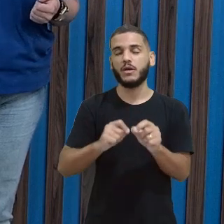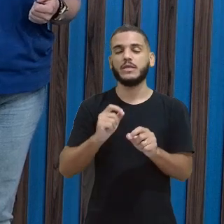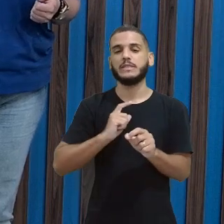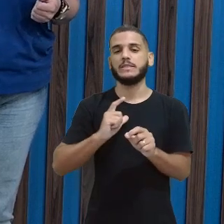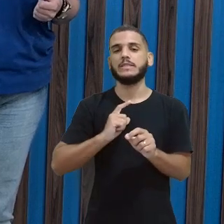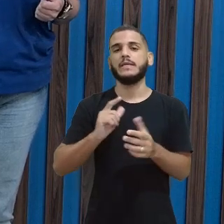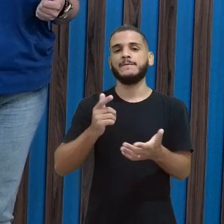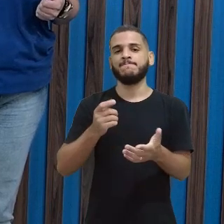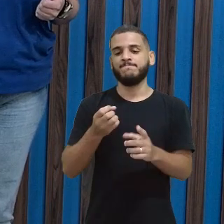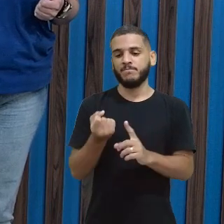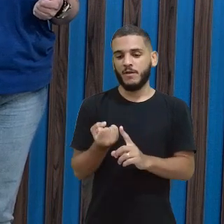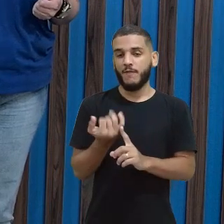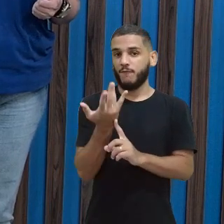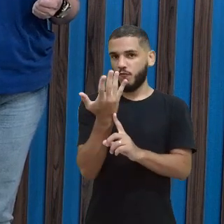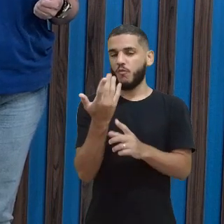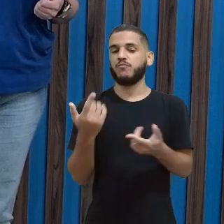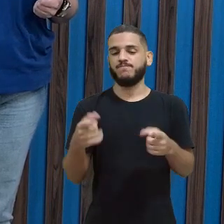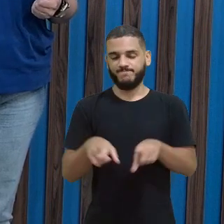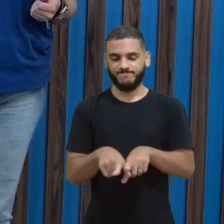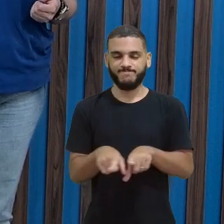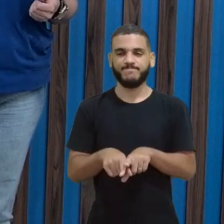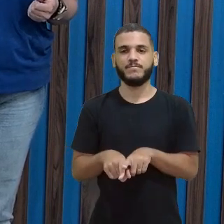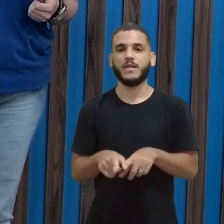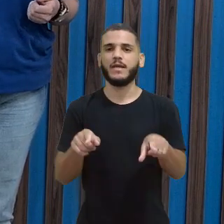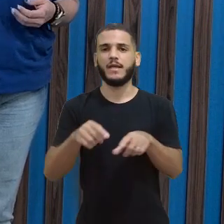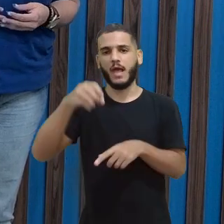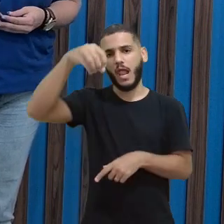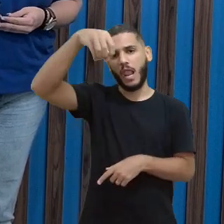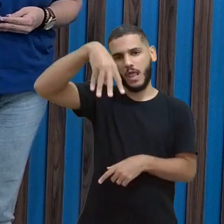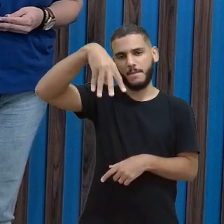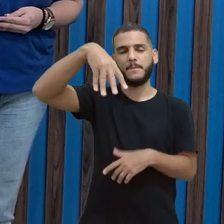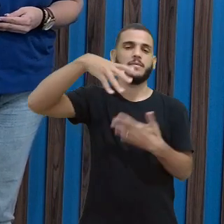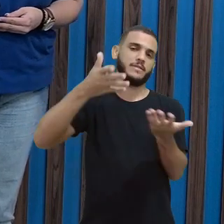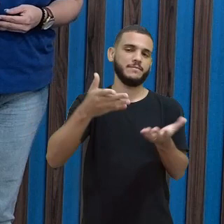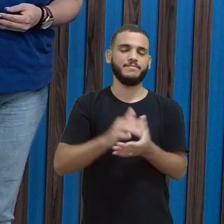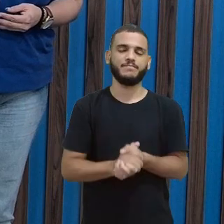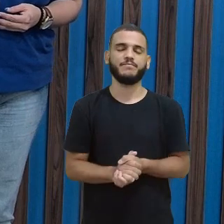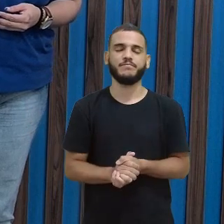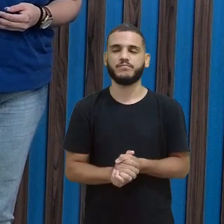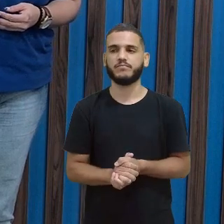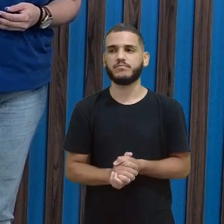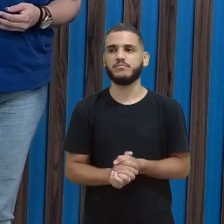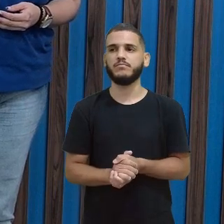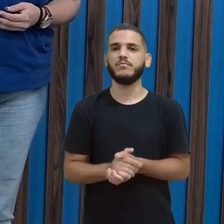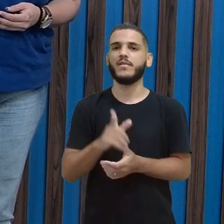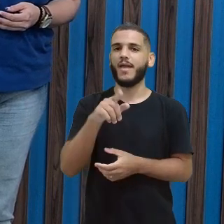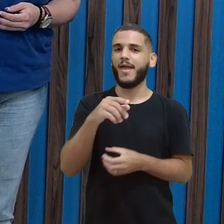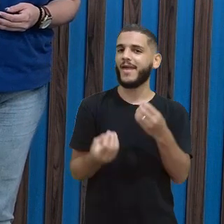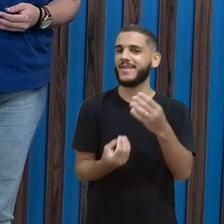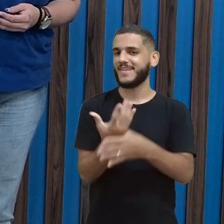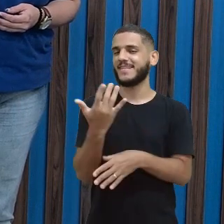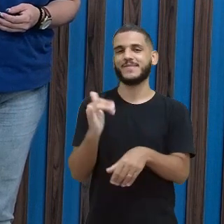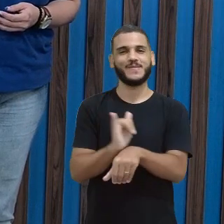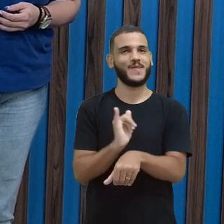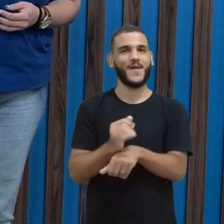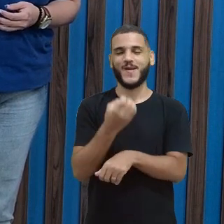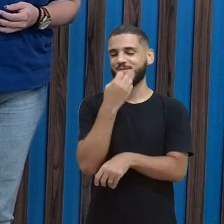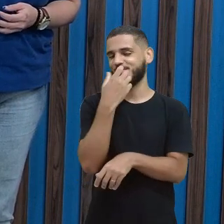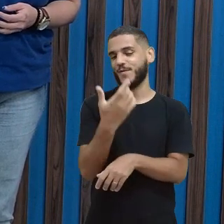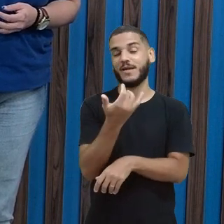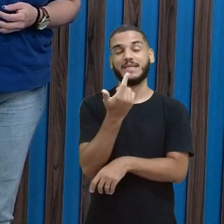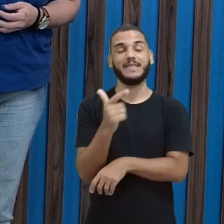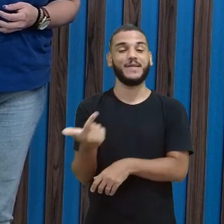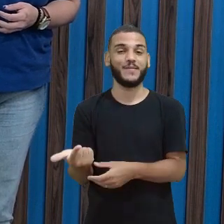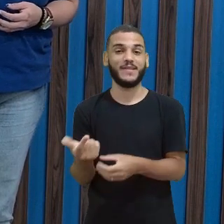acender aquele fósforo, né? E a lâmpada fluorescente. Que invenção boa, né, gente? Se não tivesse a